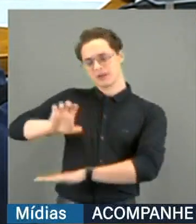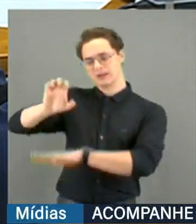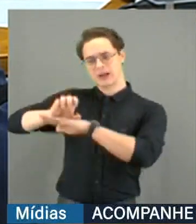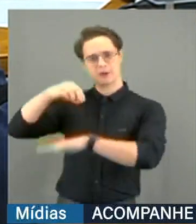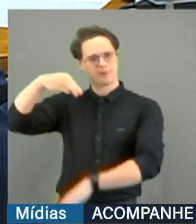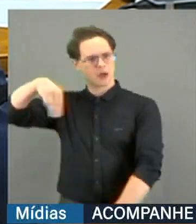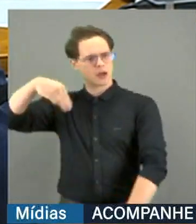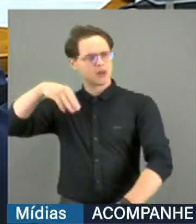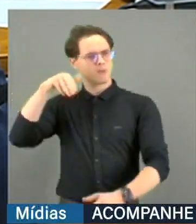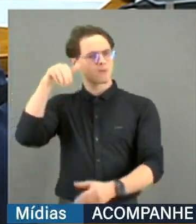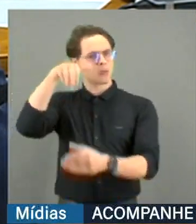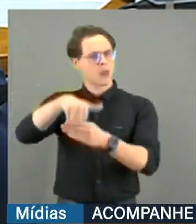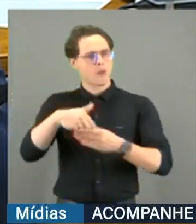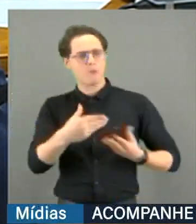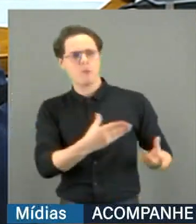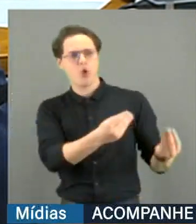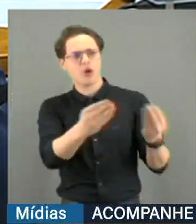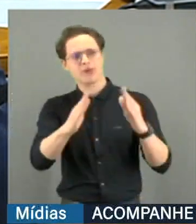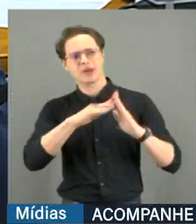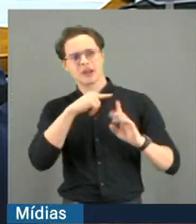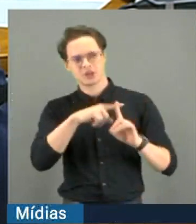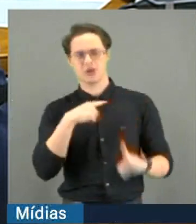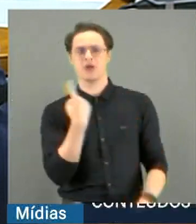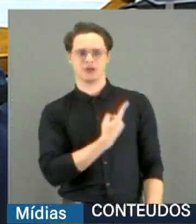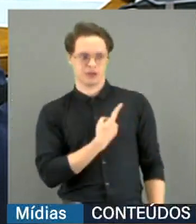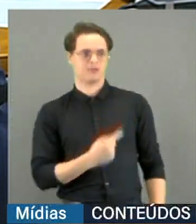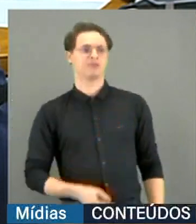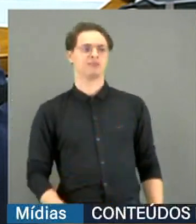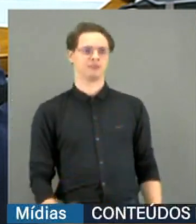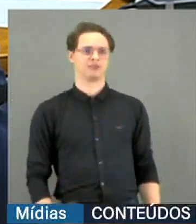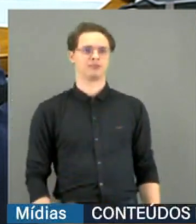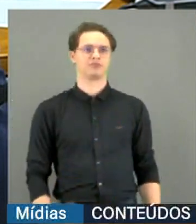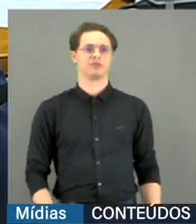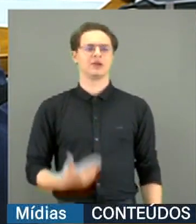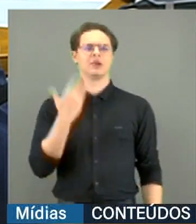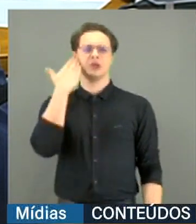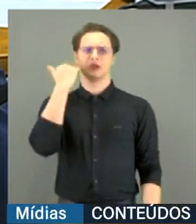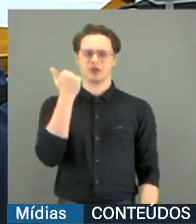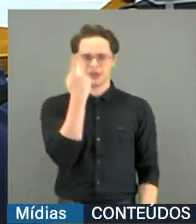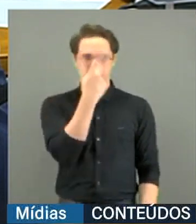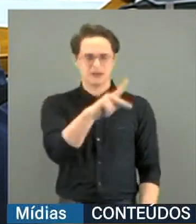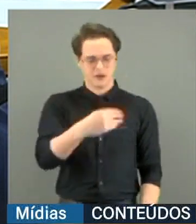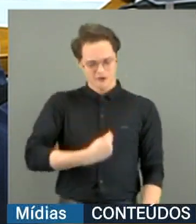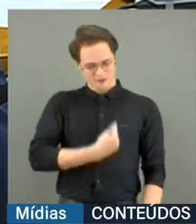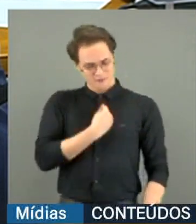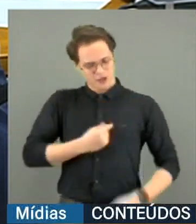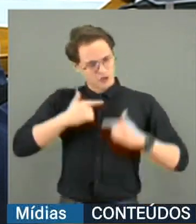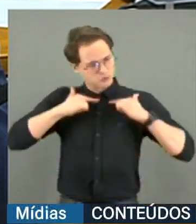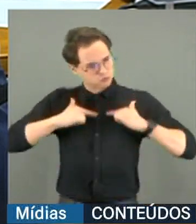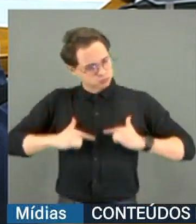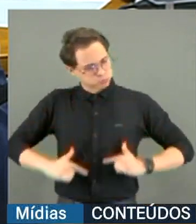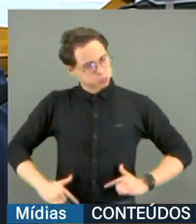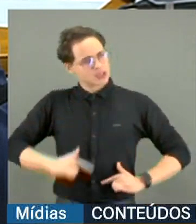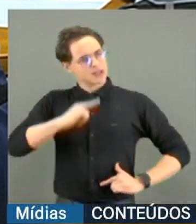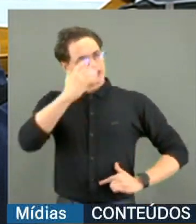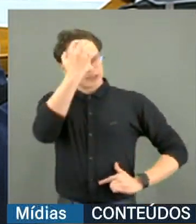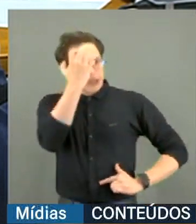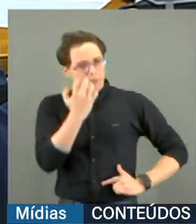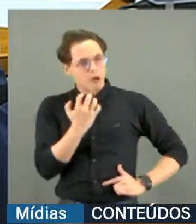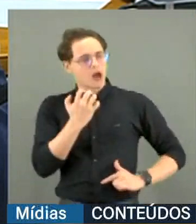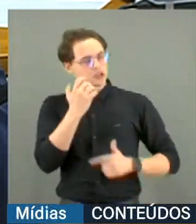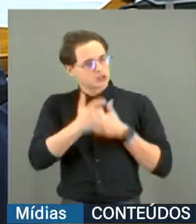com o voto de muitos irmãos em Cristo da nossa Igreja. E eu sei da lisura de V. Exª e da seriedade do seu trabalho.